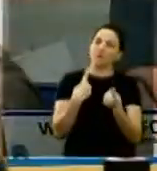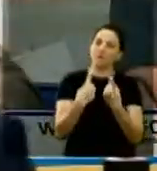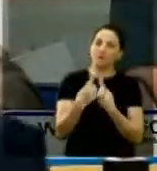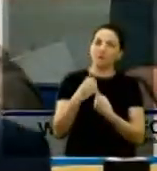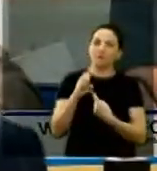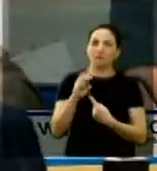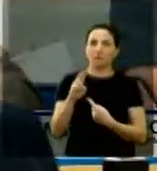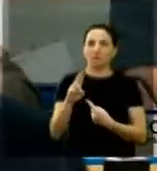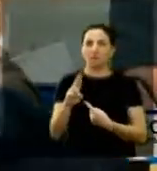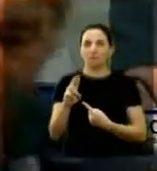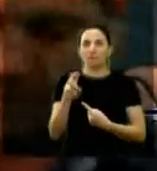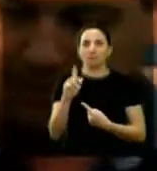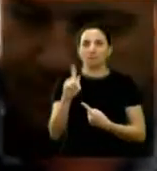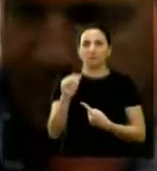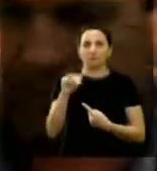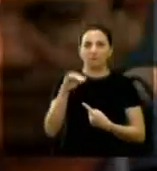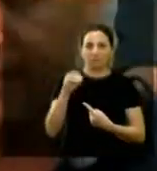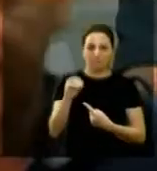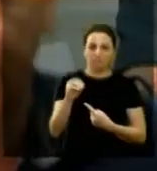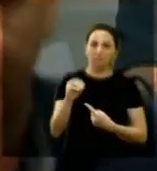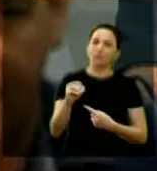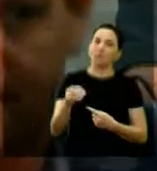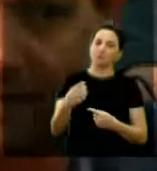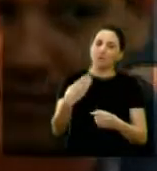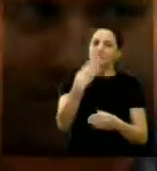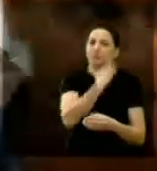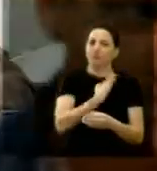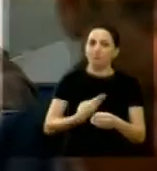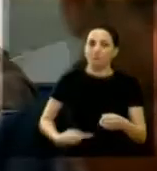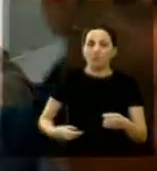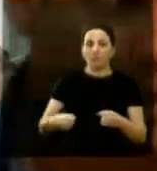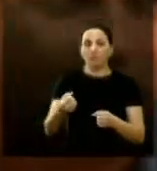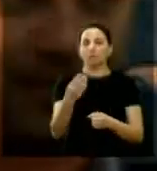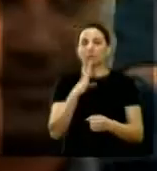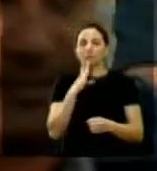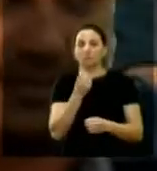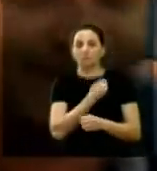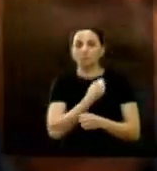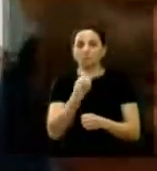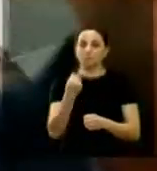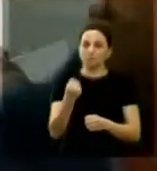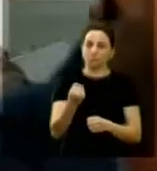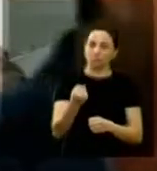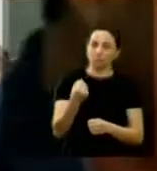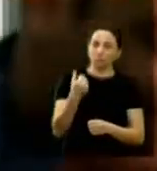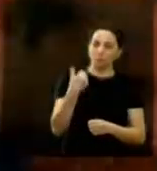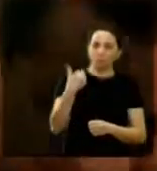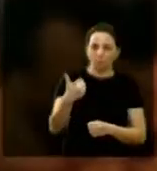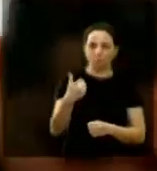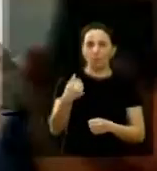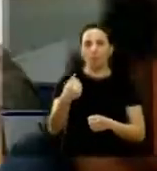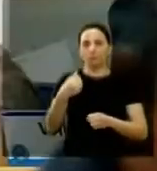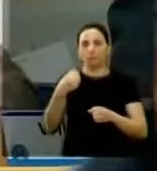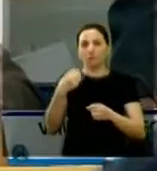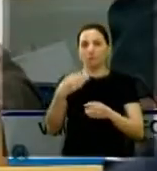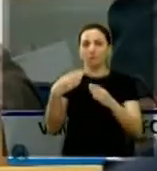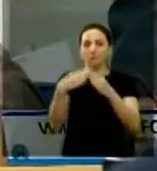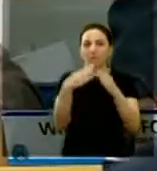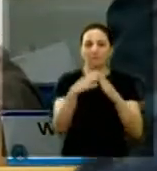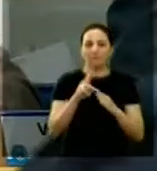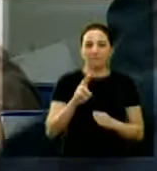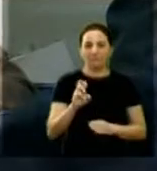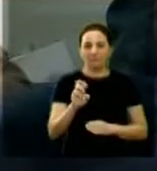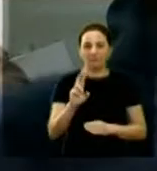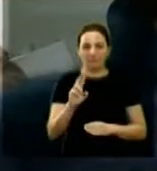Eugênio Geraldo, a via pública da sede do município conhecida como Rua 1 do loteamento, denominado residencial Vereda do